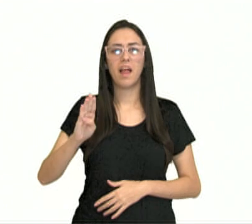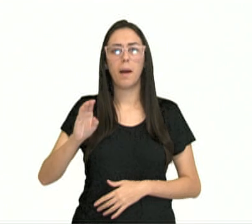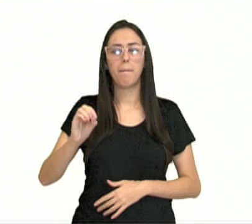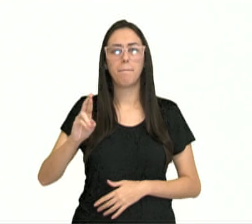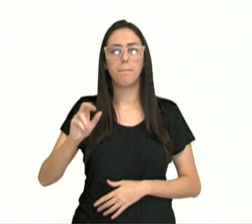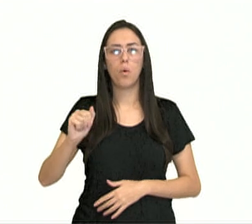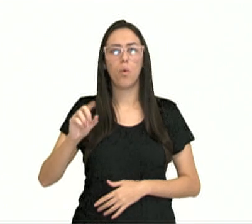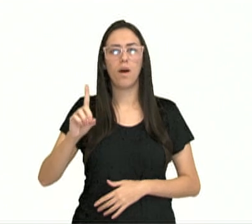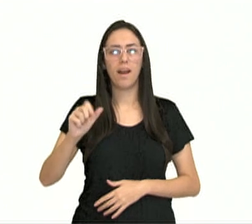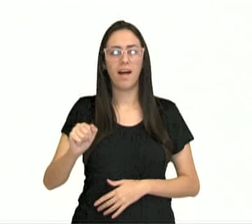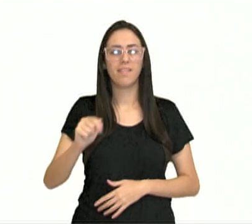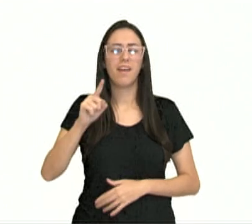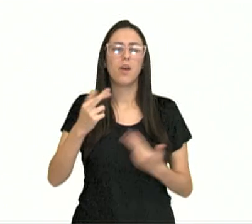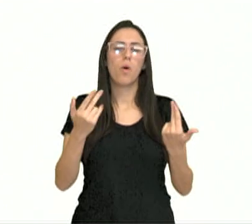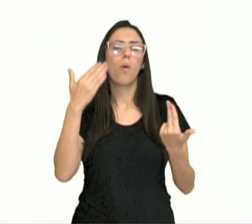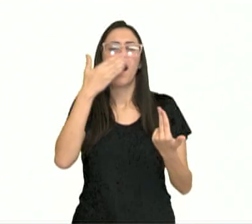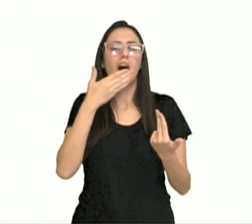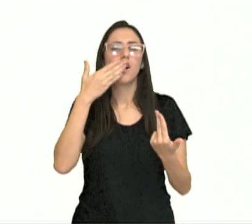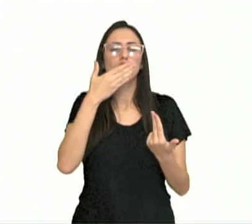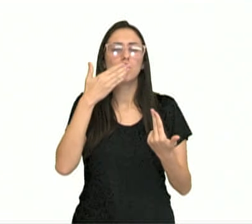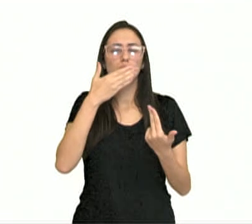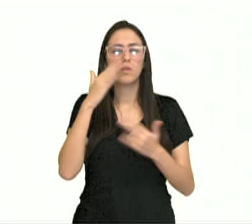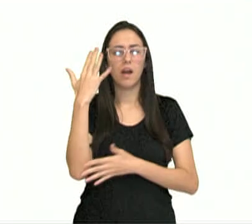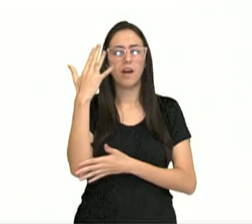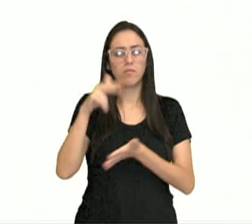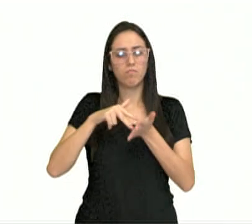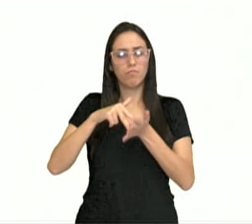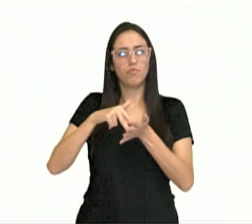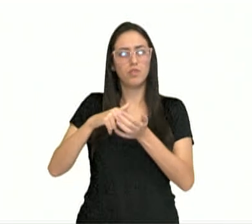glicose para ela crescer e ficar bem bonita.